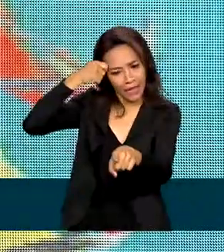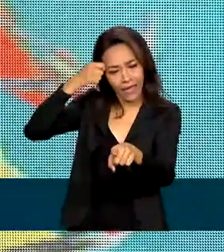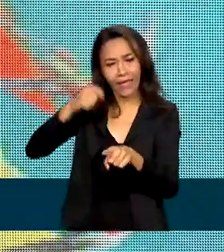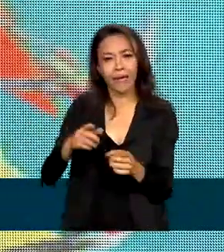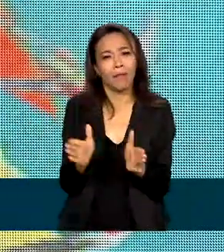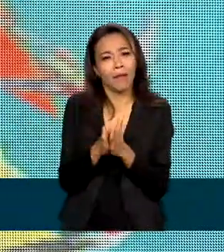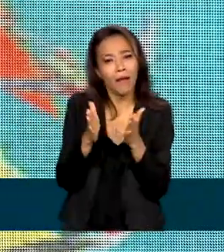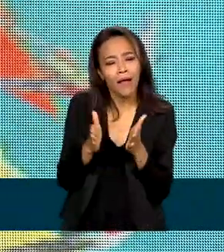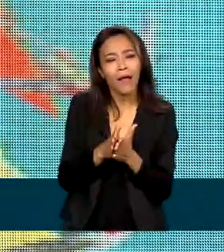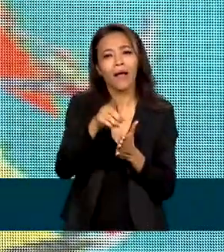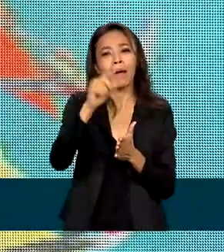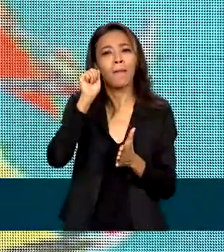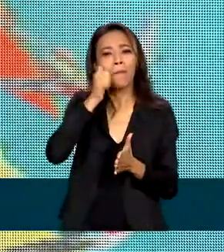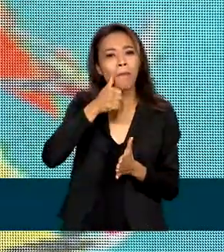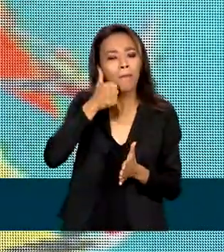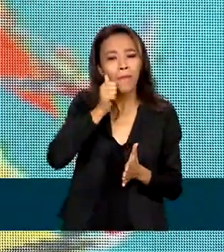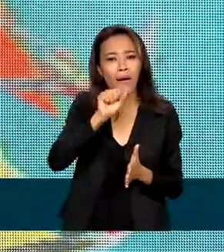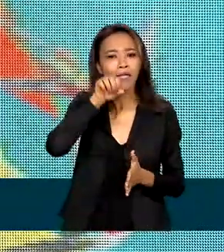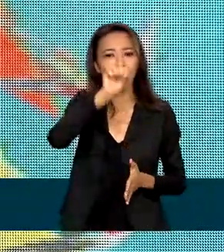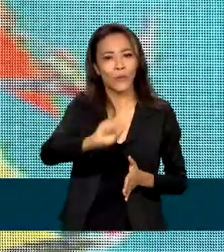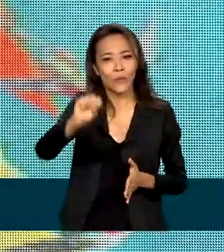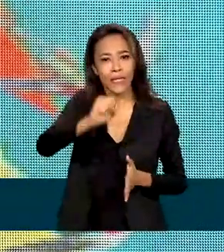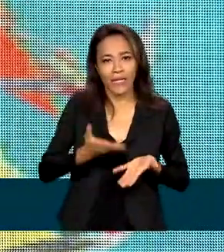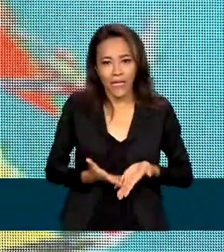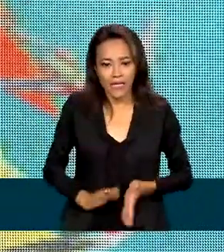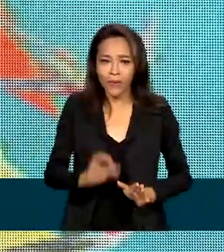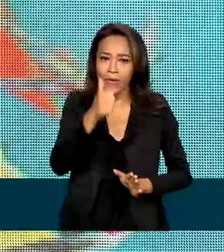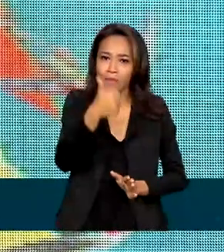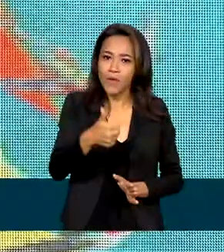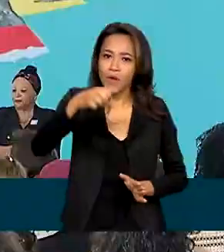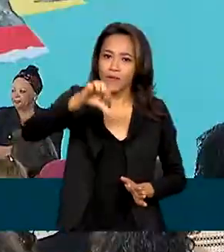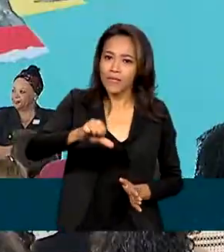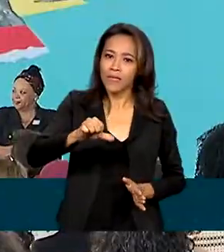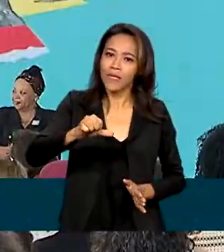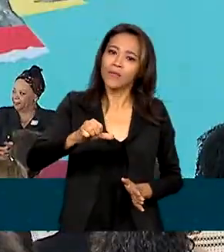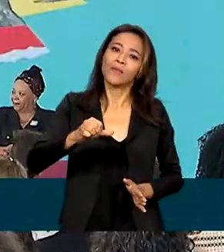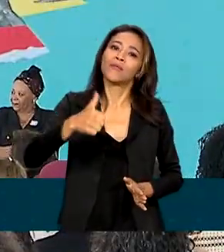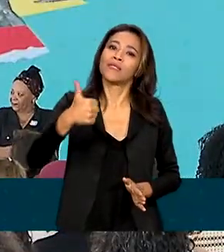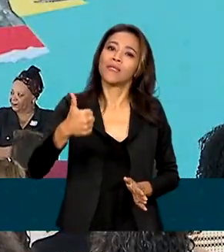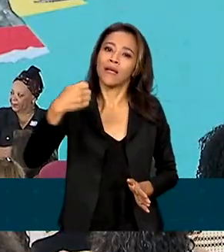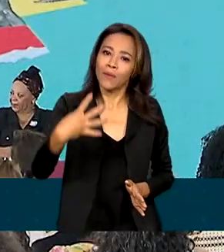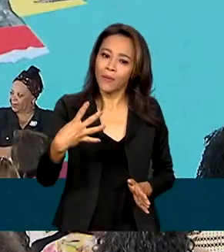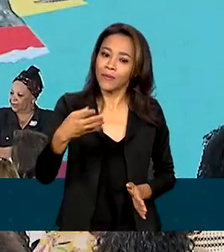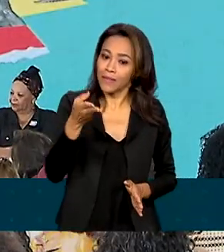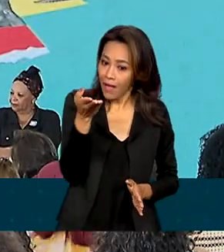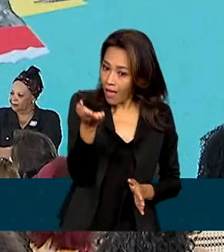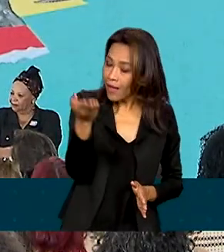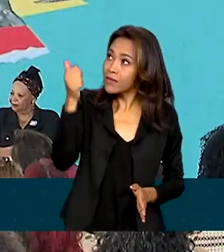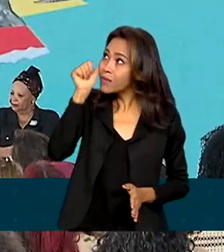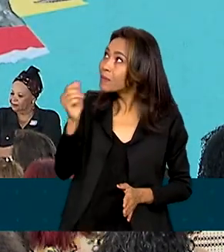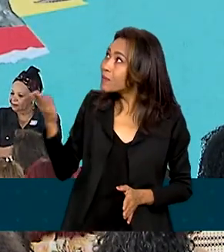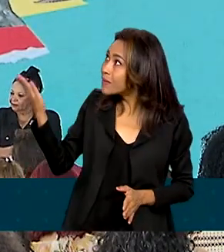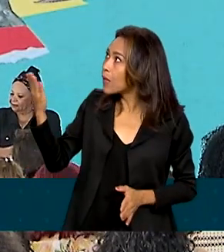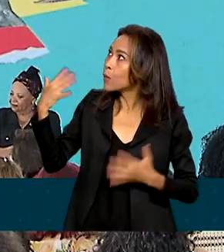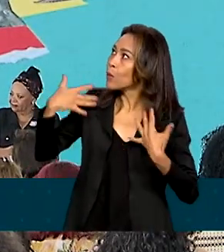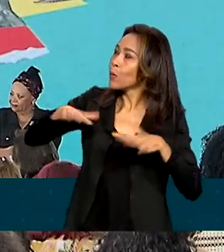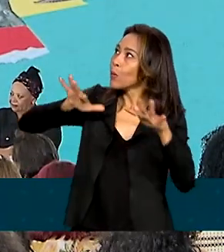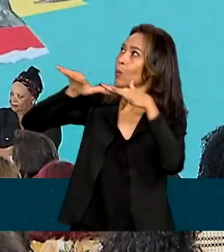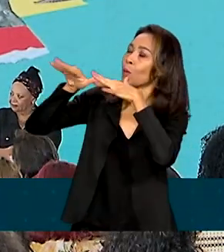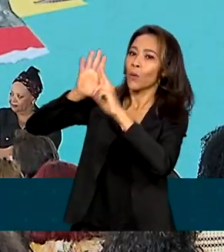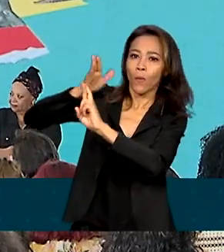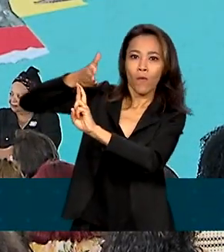mãe solteira, nascida em 1914. Ela é considerada uma das maiores